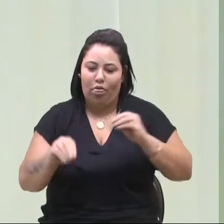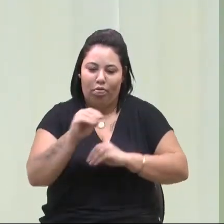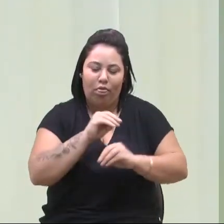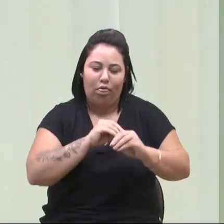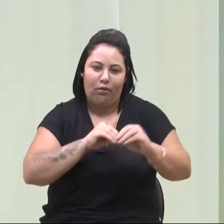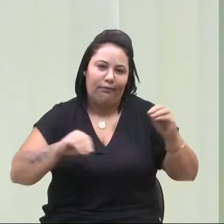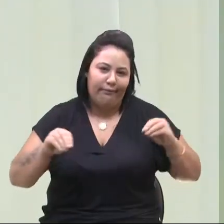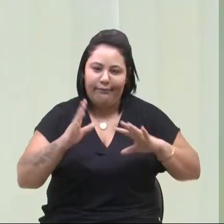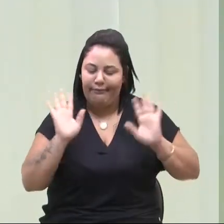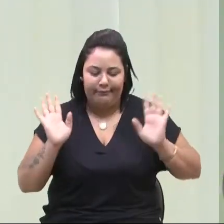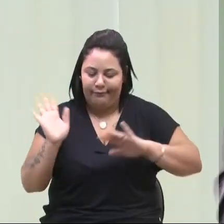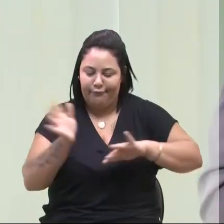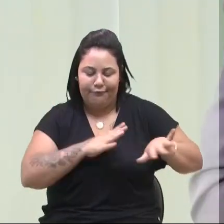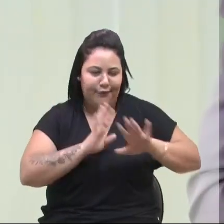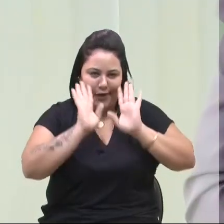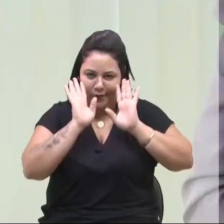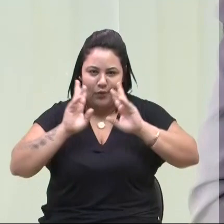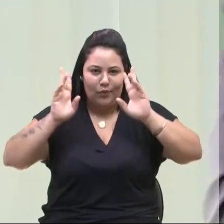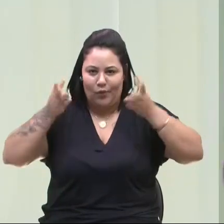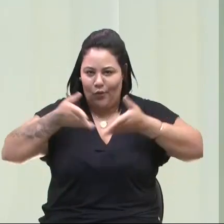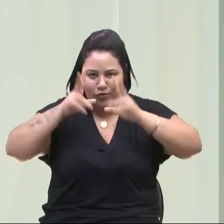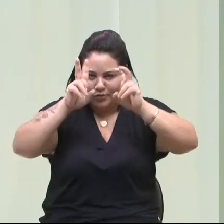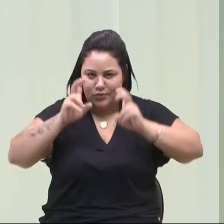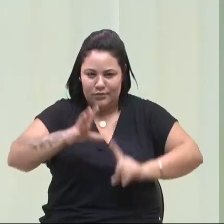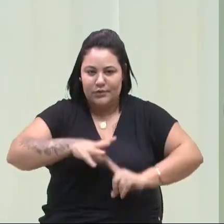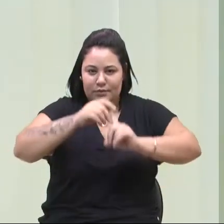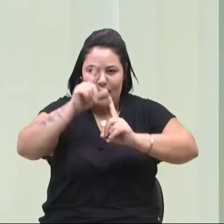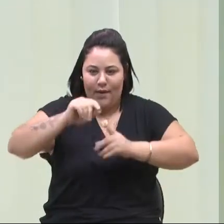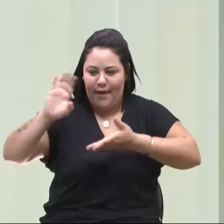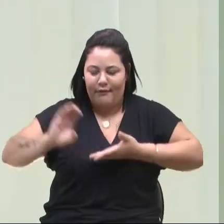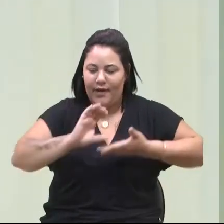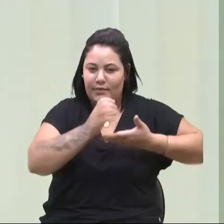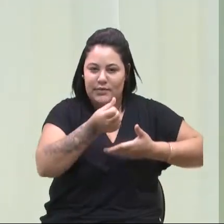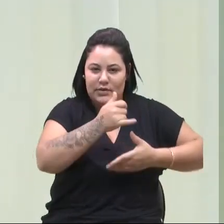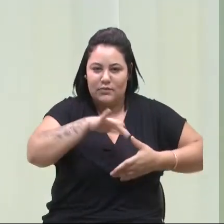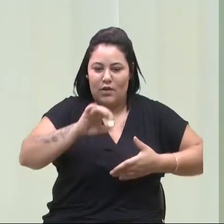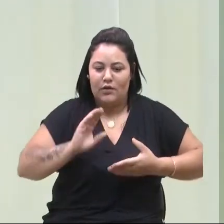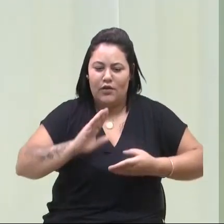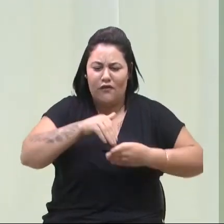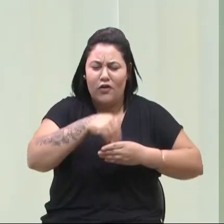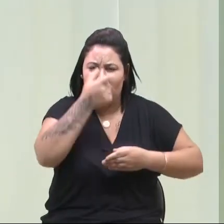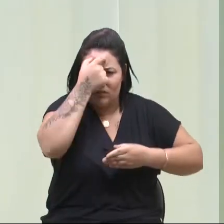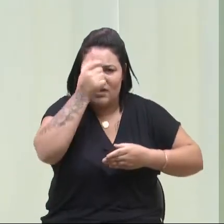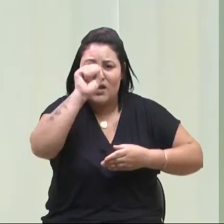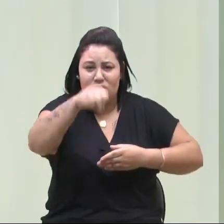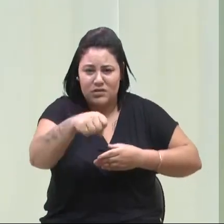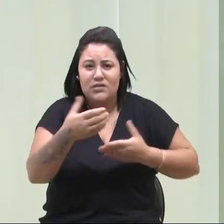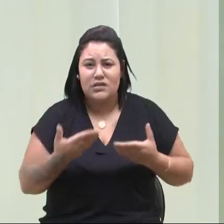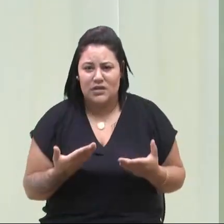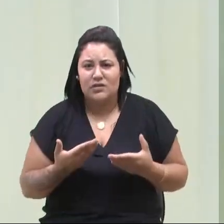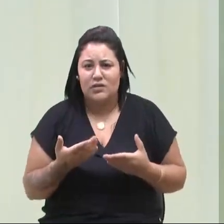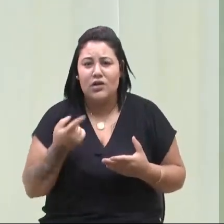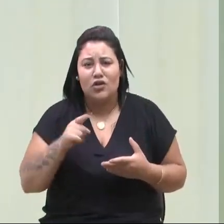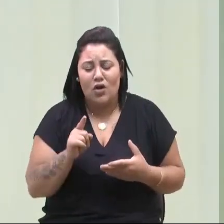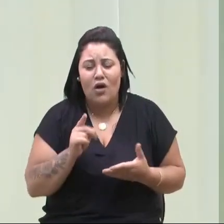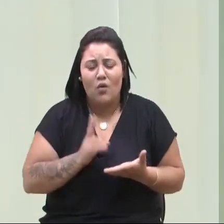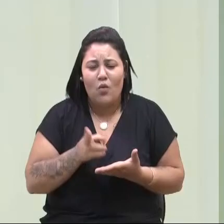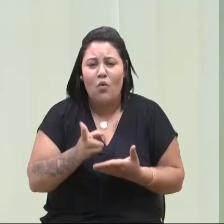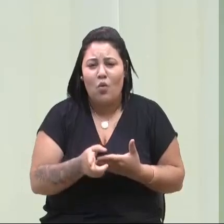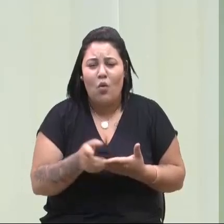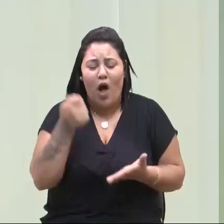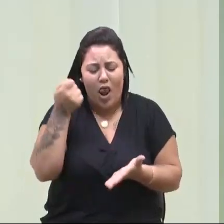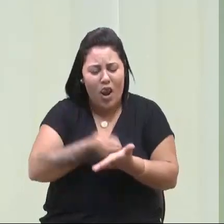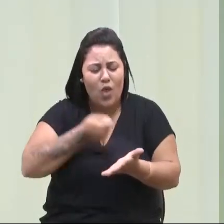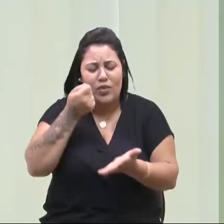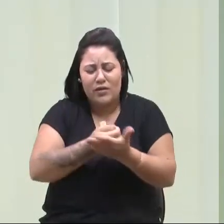hoje o assunto é o repasso dos 6 milhões, e eu vou votar sim, muito consciente, e vamos continuar lutando pela nossa